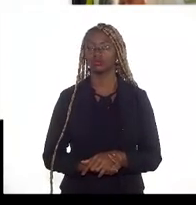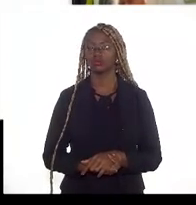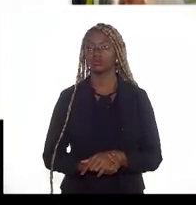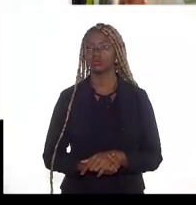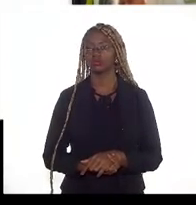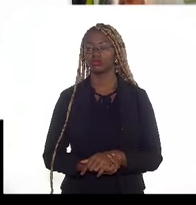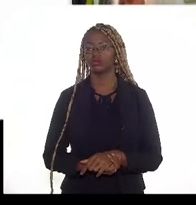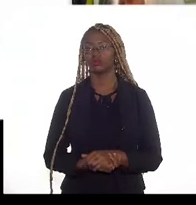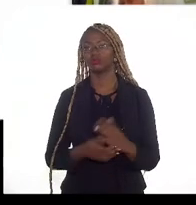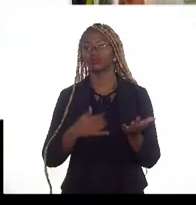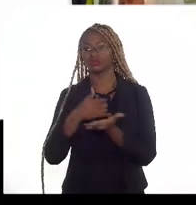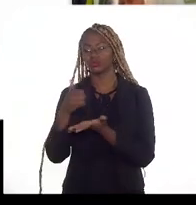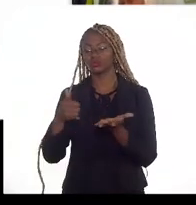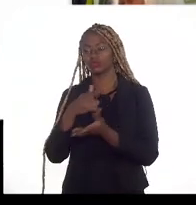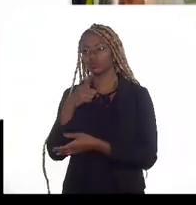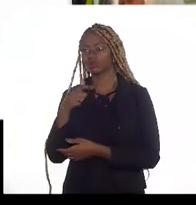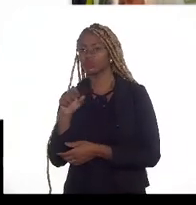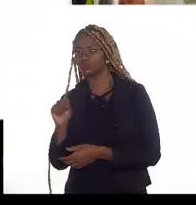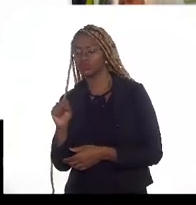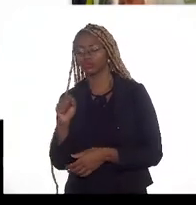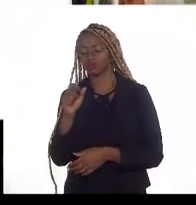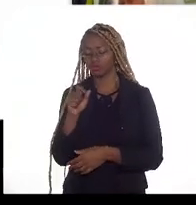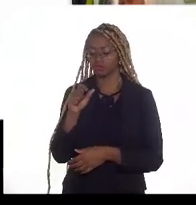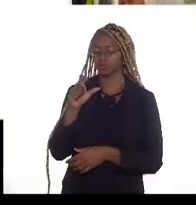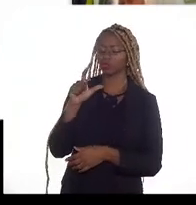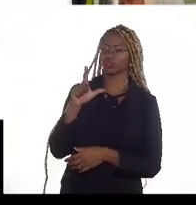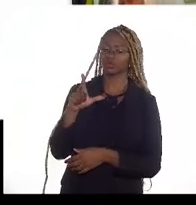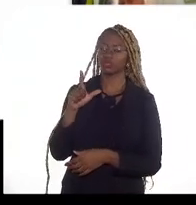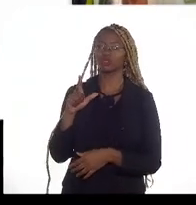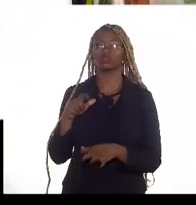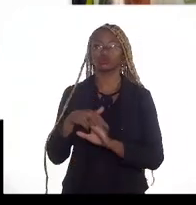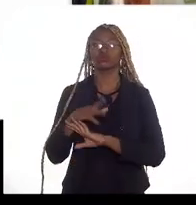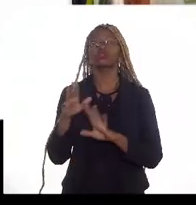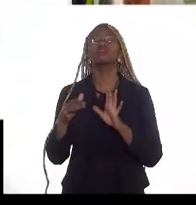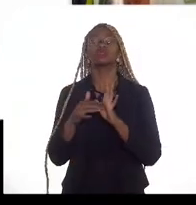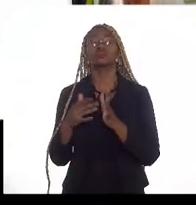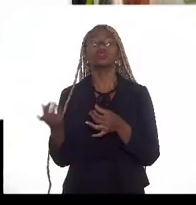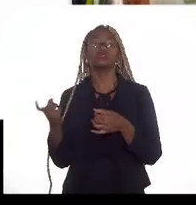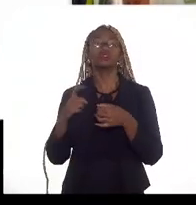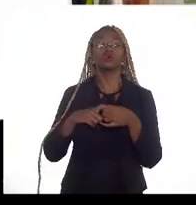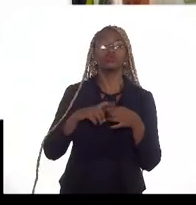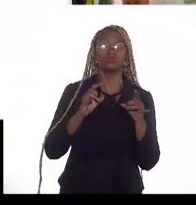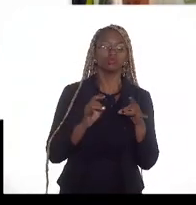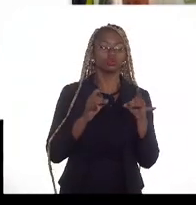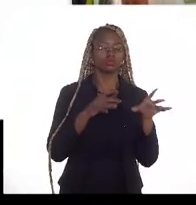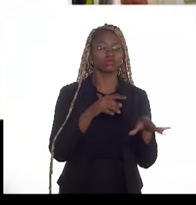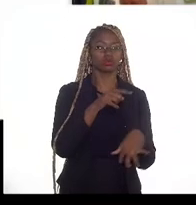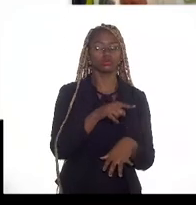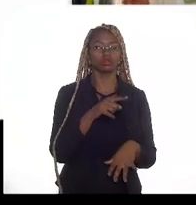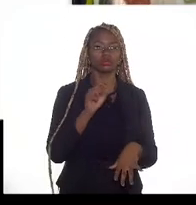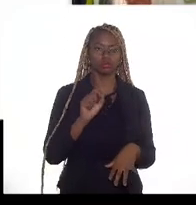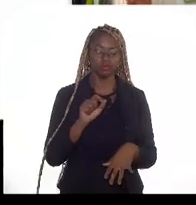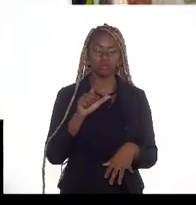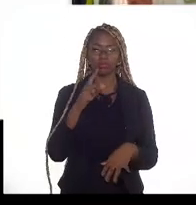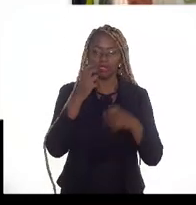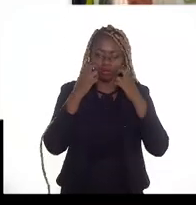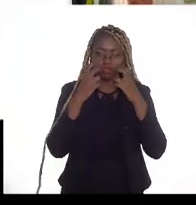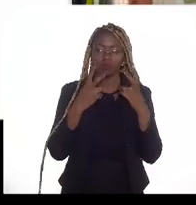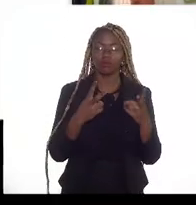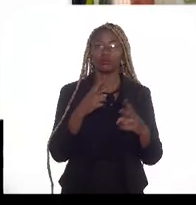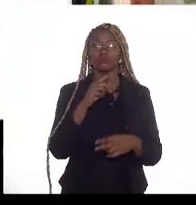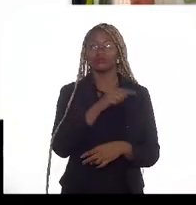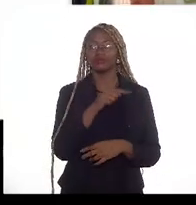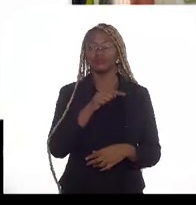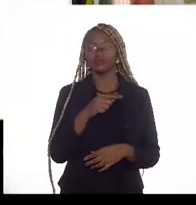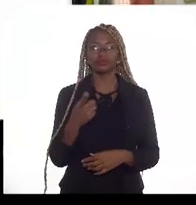seja de óleo e gás aumenta muito o volume total de óleo recuperado. No gráfico, a gente vê os aumentos aqui. Isso aqui é o